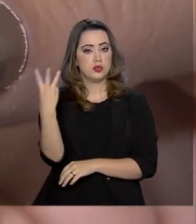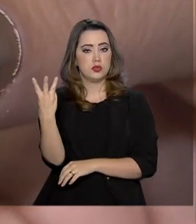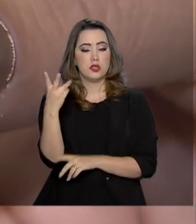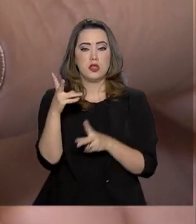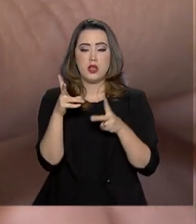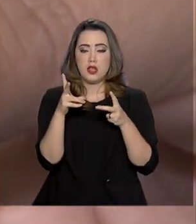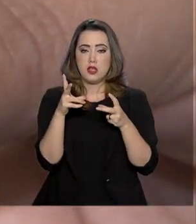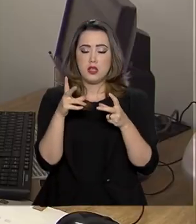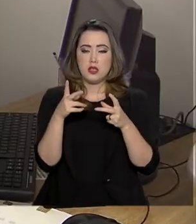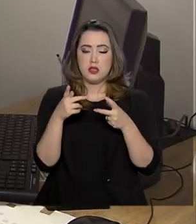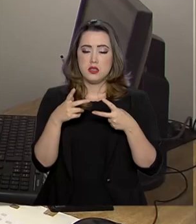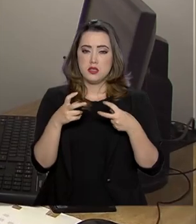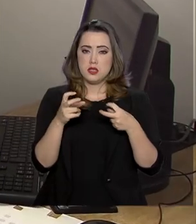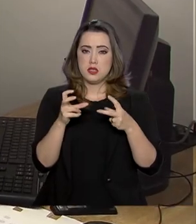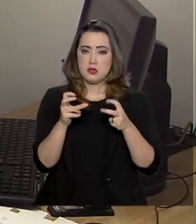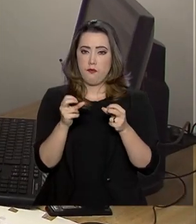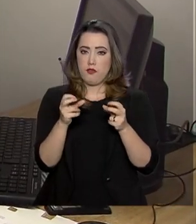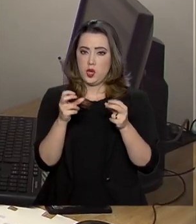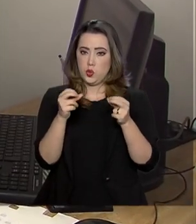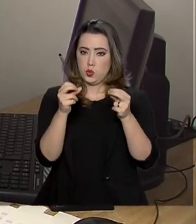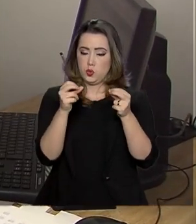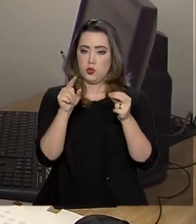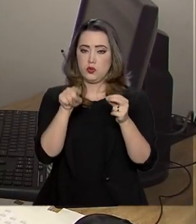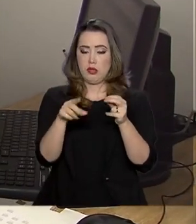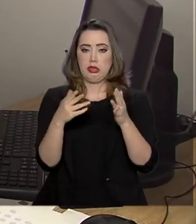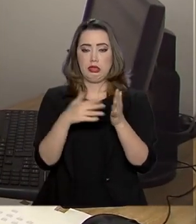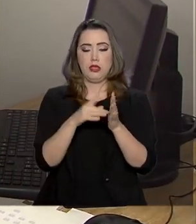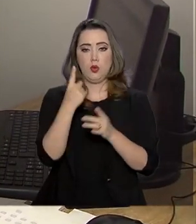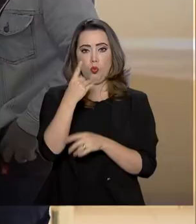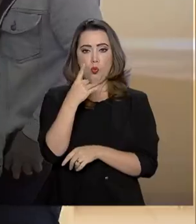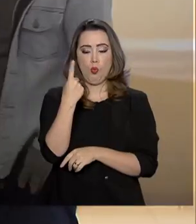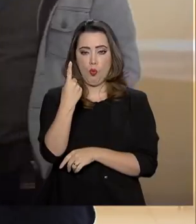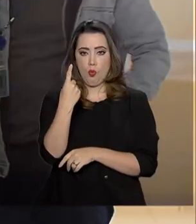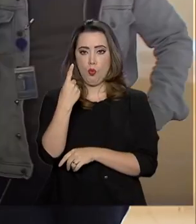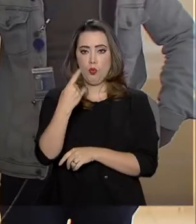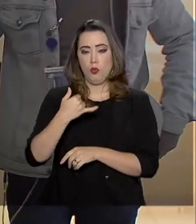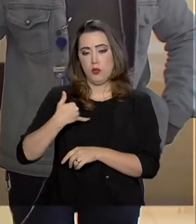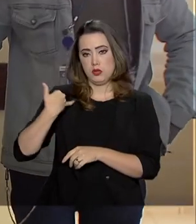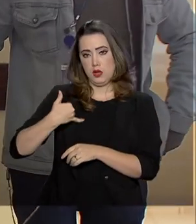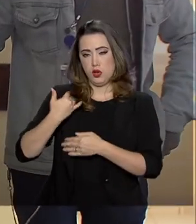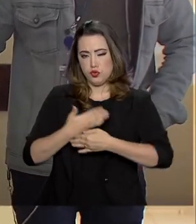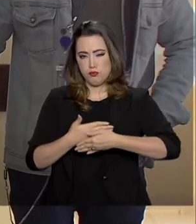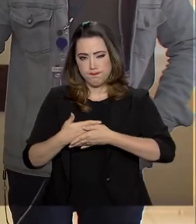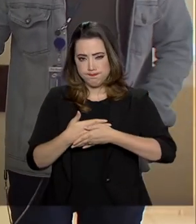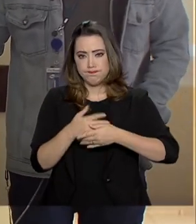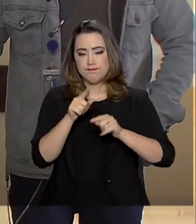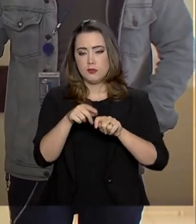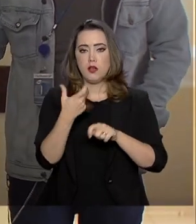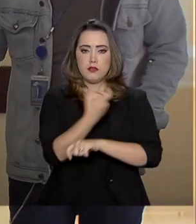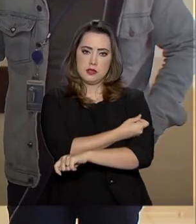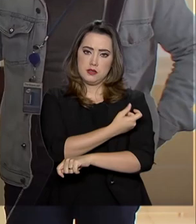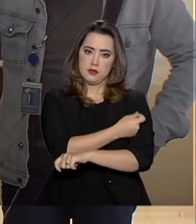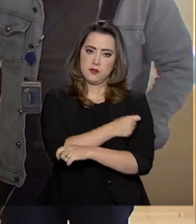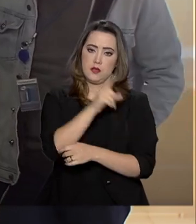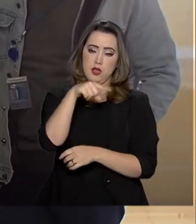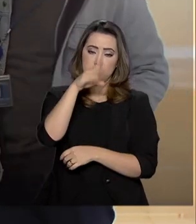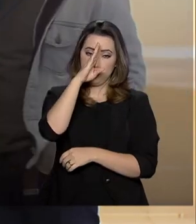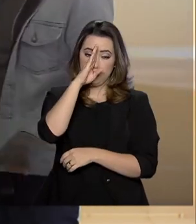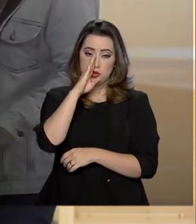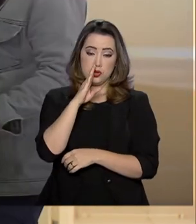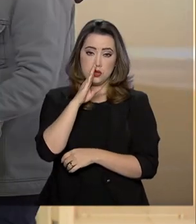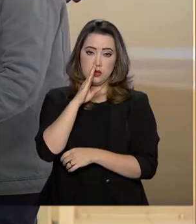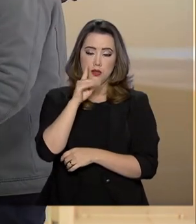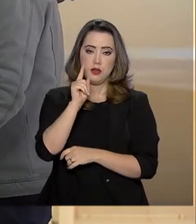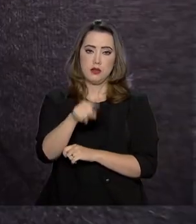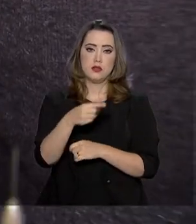do Sistema Único de Saúde para crianças de até um ano de idade. É gratuita e continua sendo distribuída nas unidades